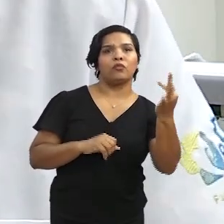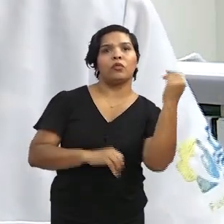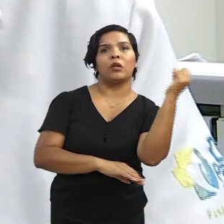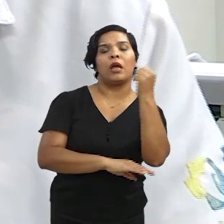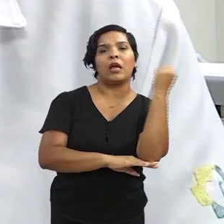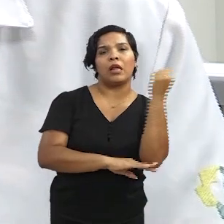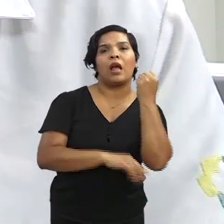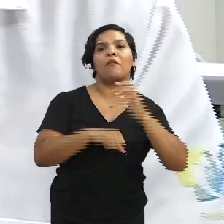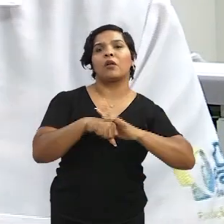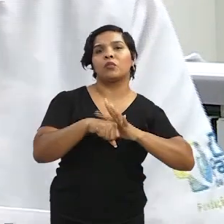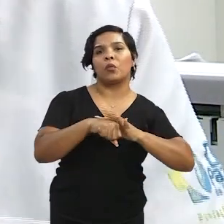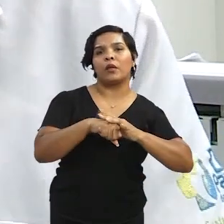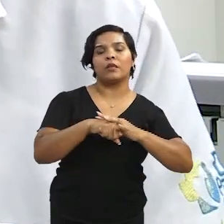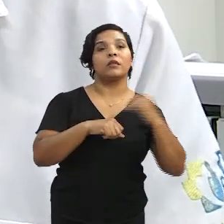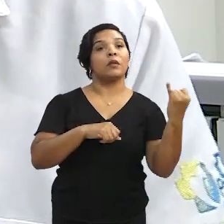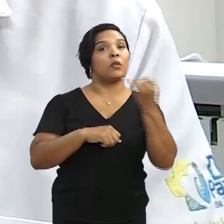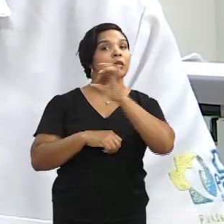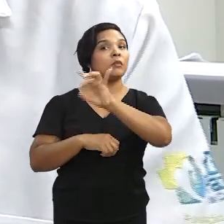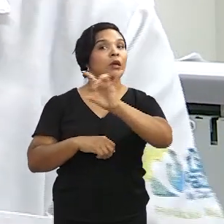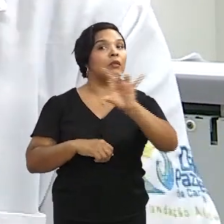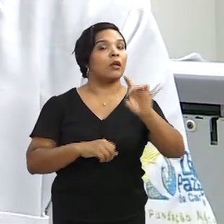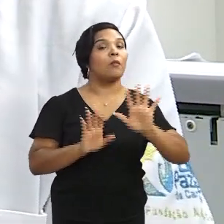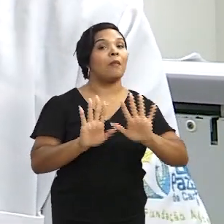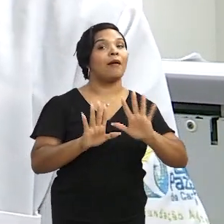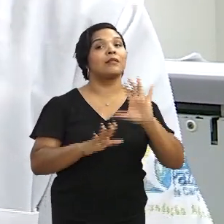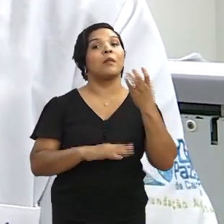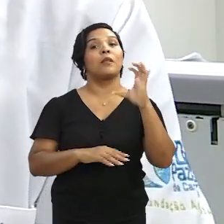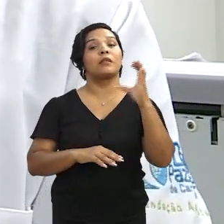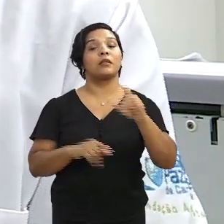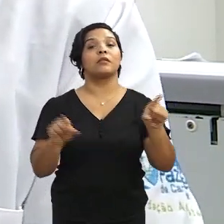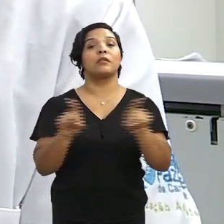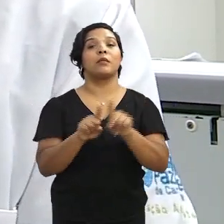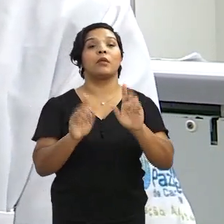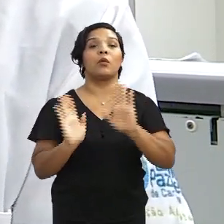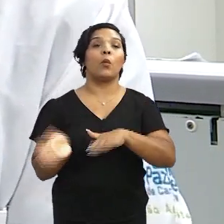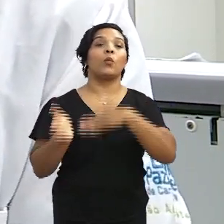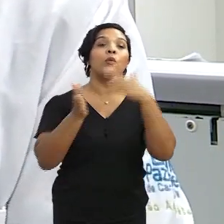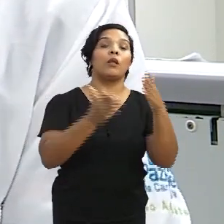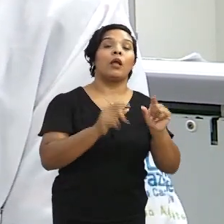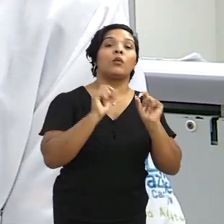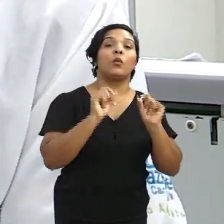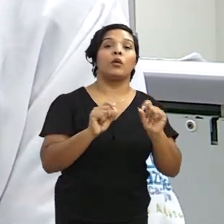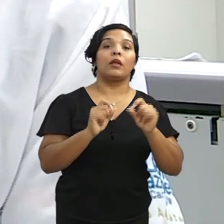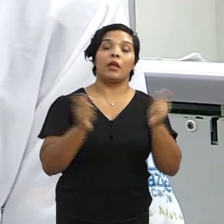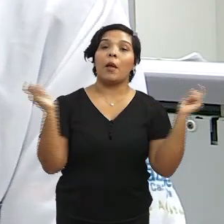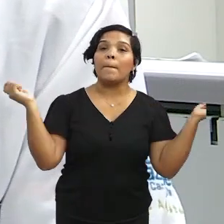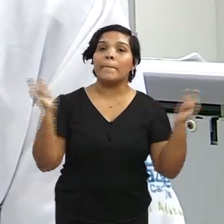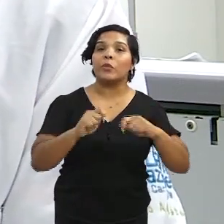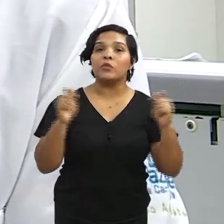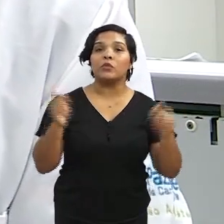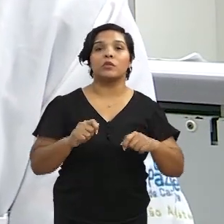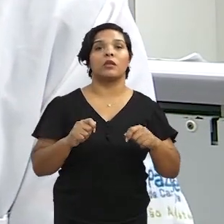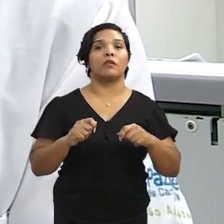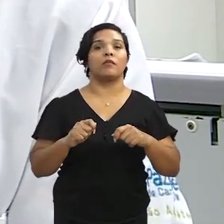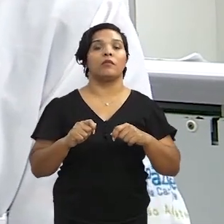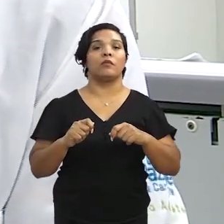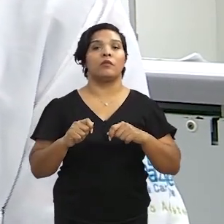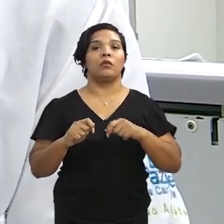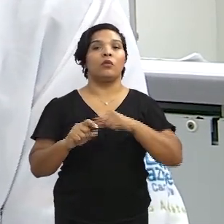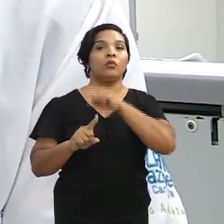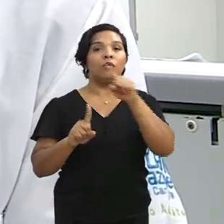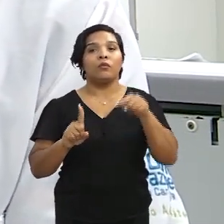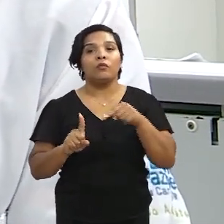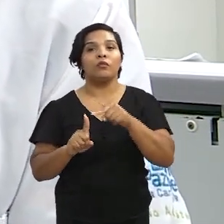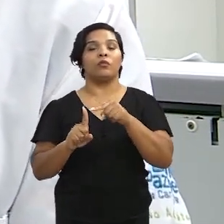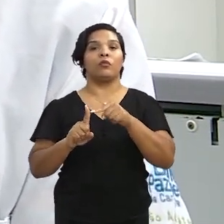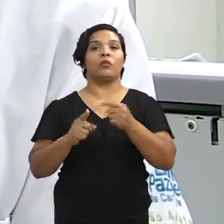de desenvolver uma doença grave ou não. Isso é importante para cada um, mas para a ciência também tem um outro lado, que é possíveis alvos